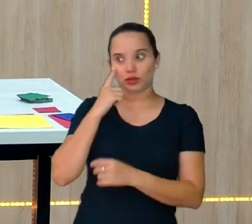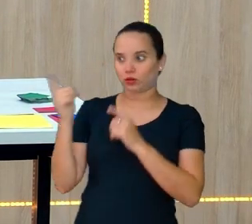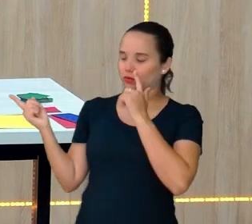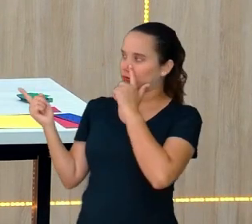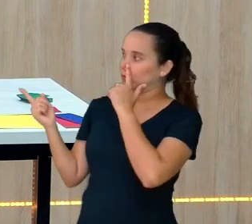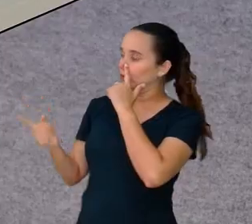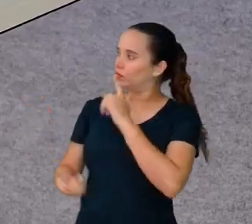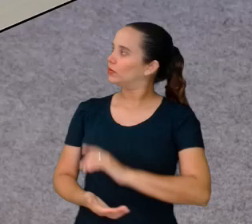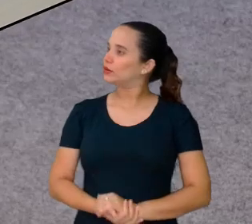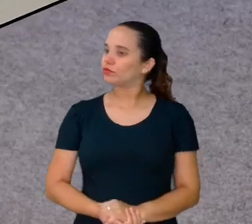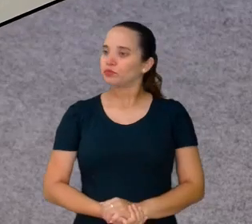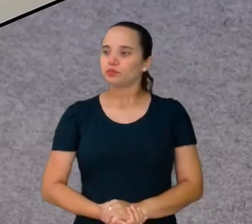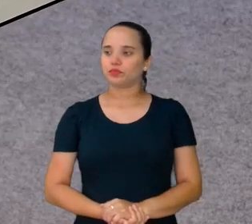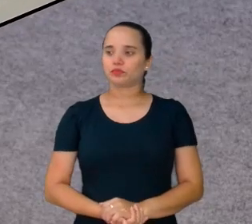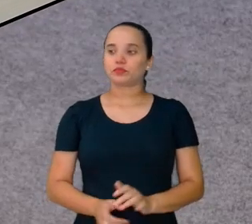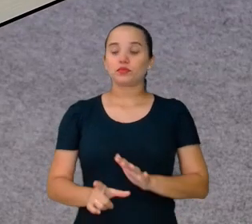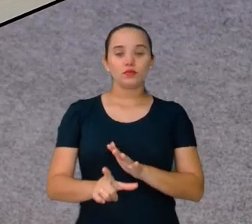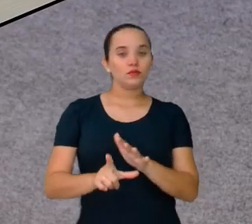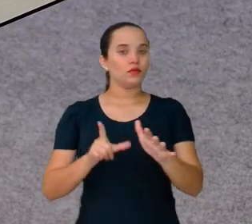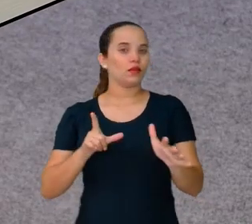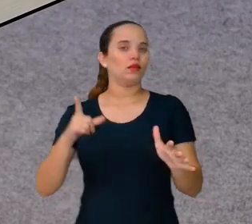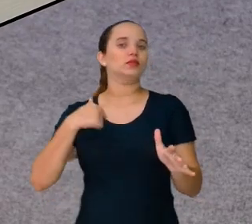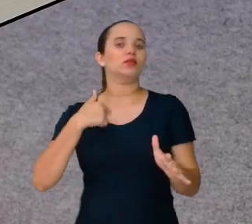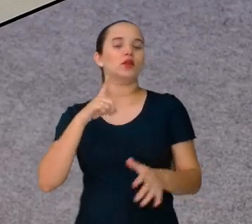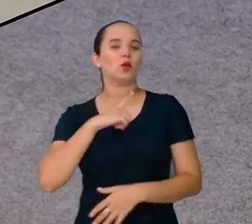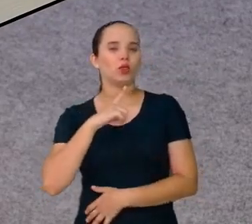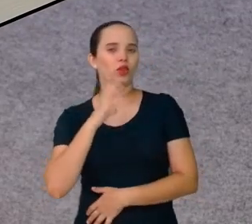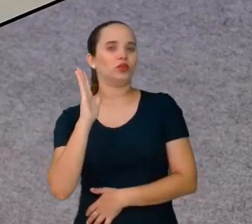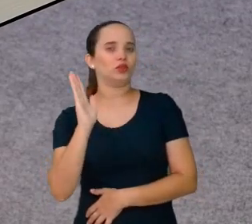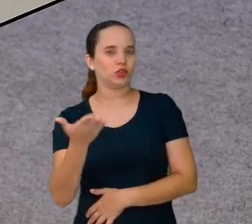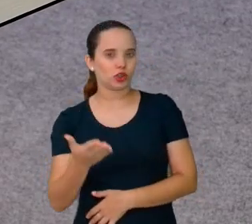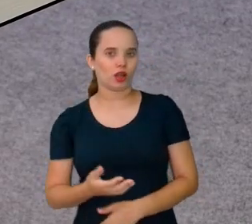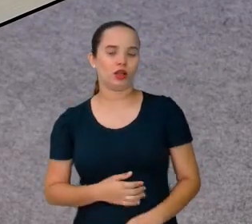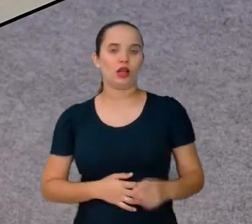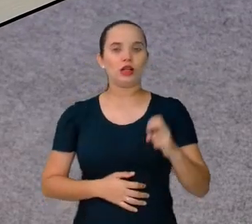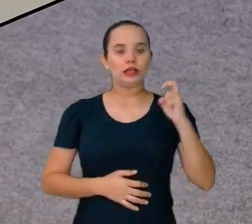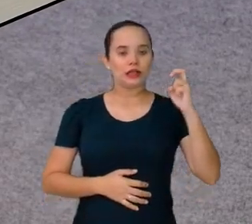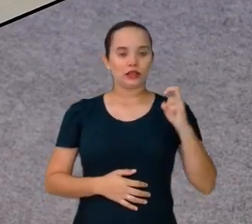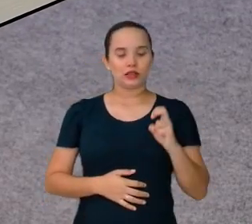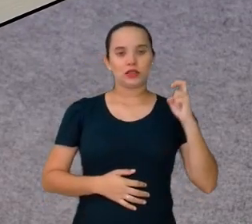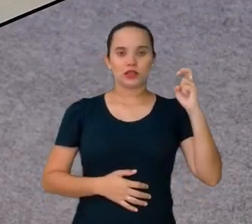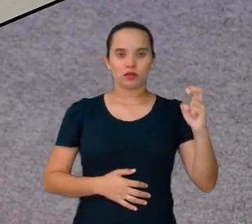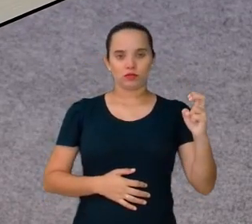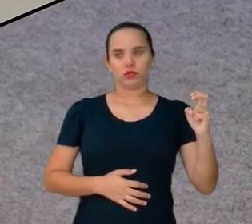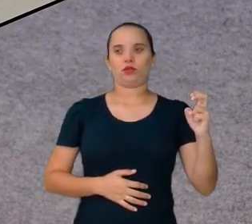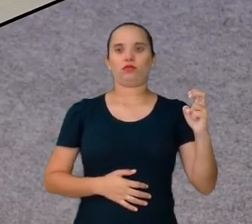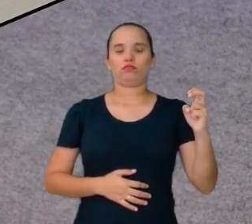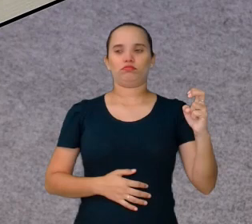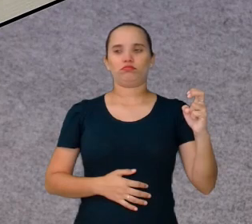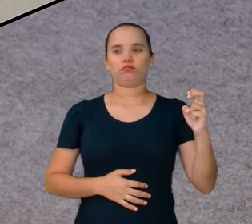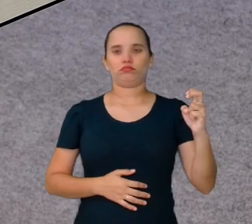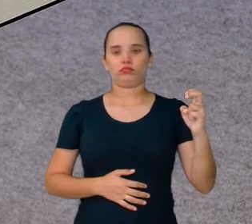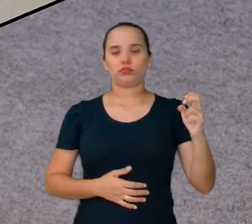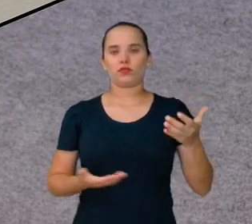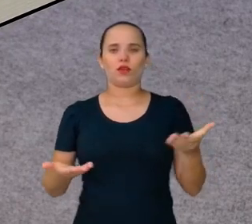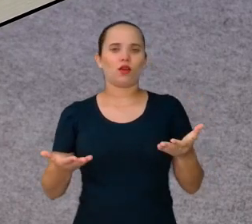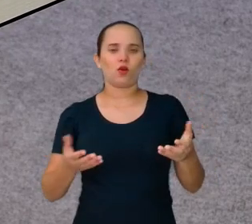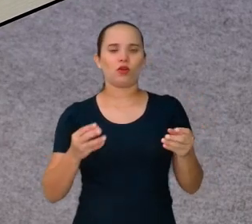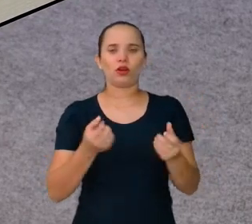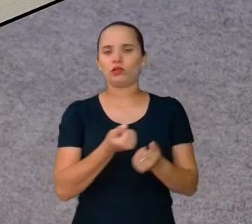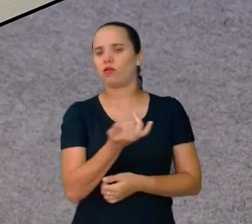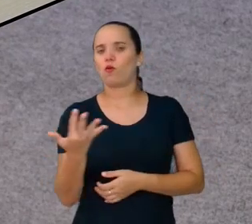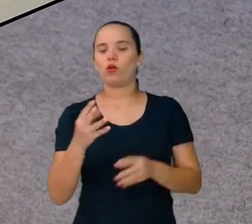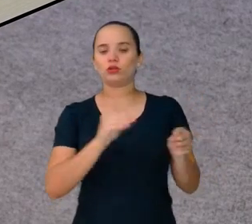2, 3, 4, 5. Então, eu tive que passar quantos daqui para cá? Esses três.